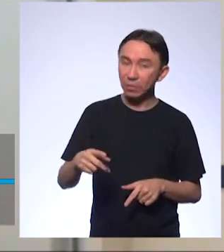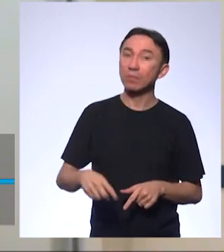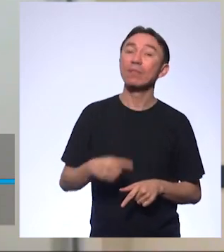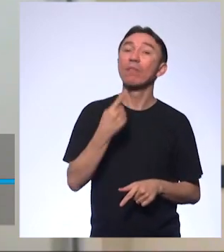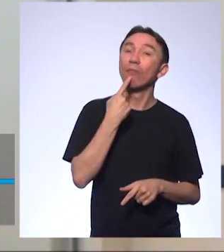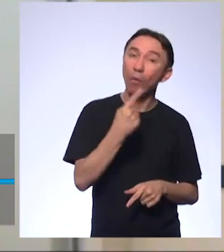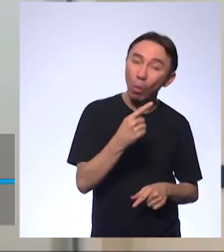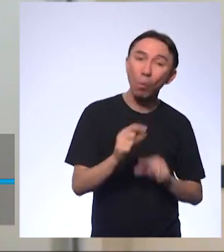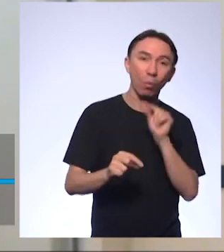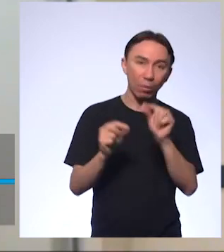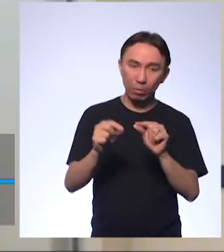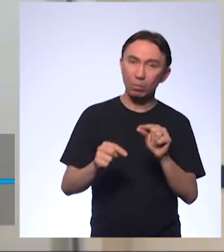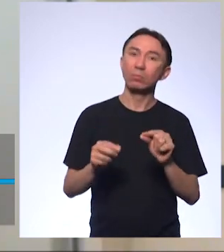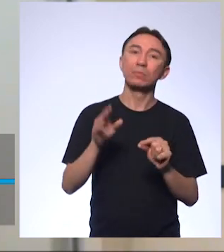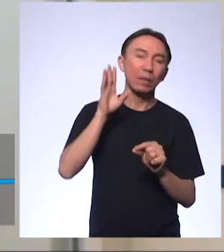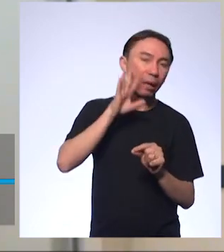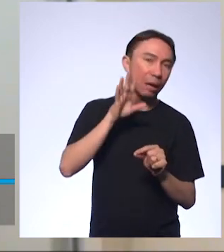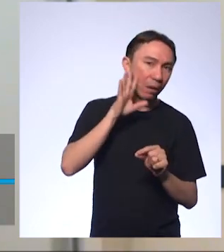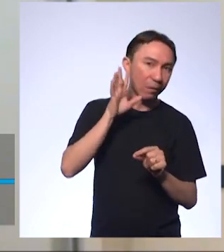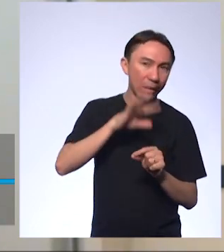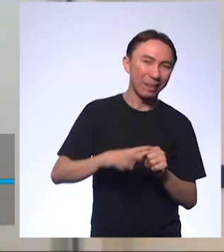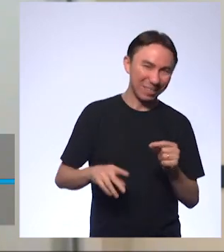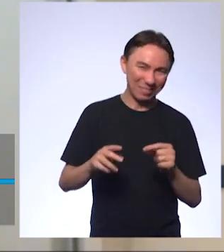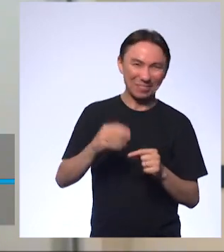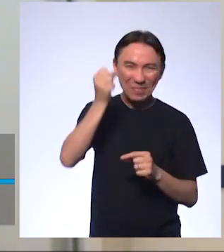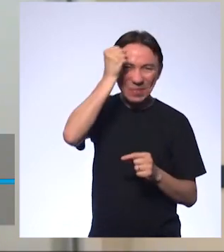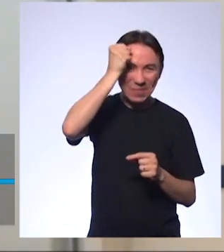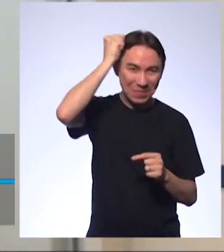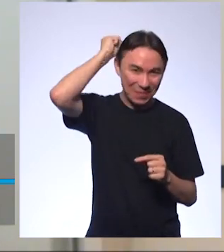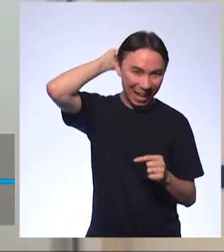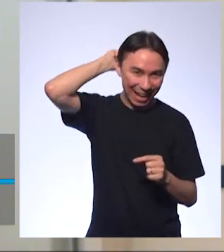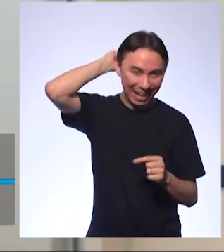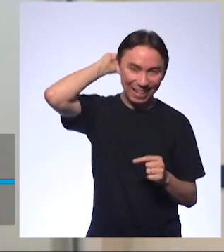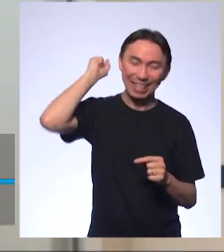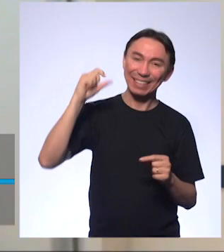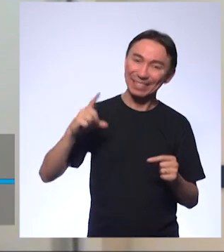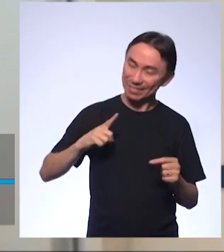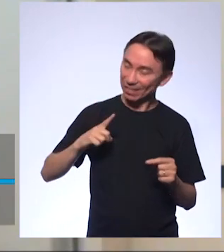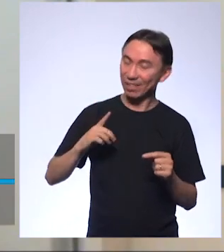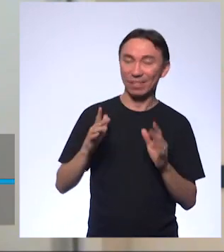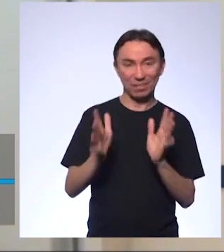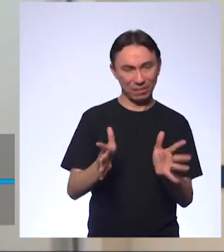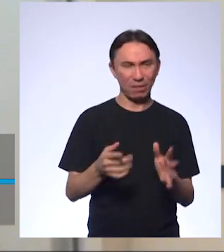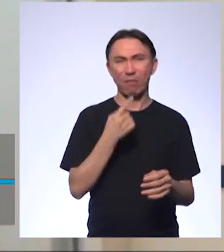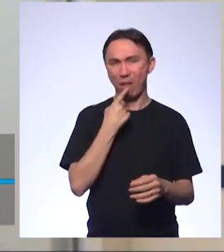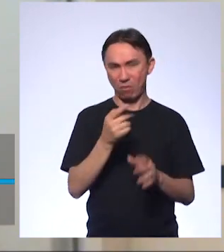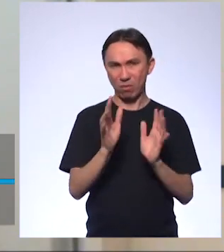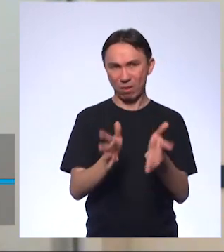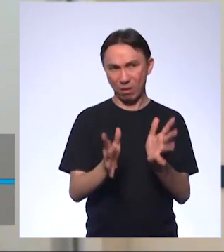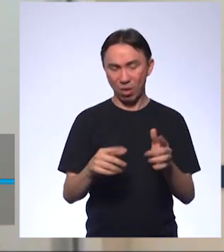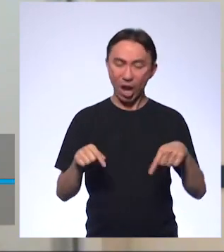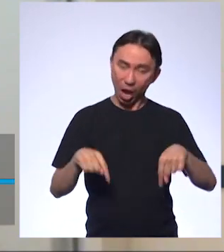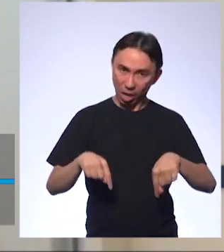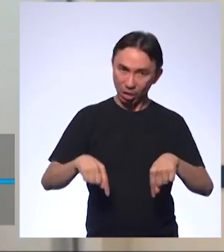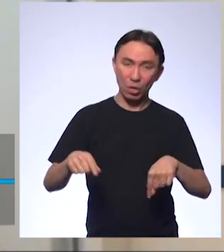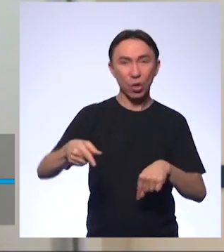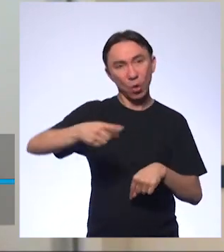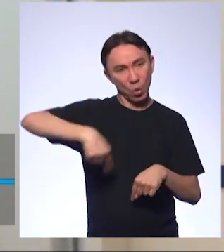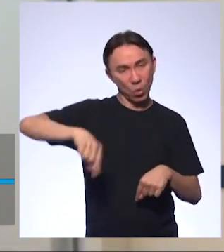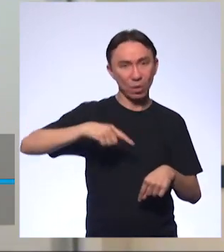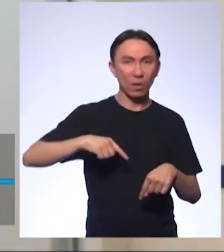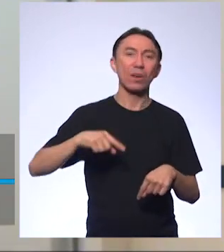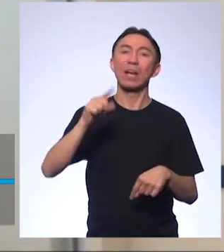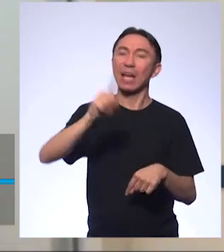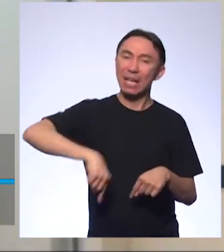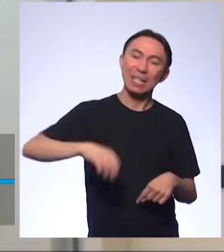pertinente em relação ao vestibular. Como ele disse, nós estamos usando aqui valores de concentração 0